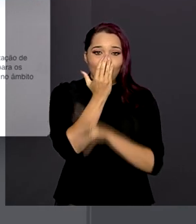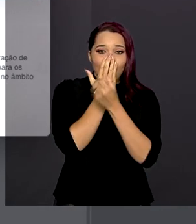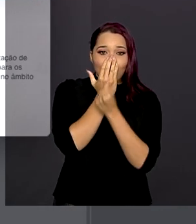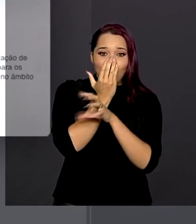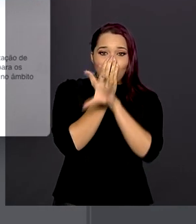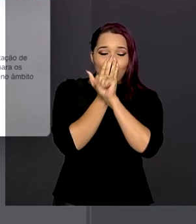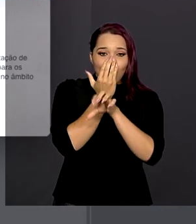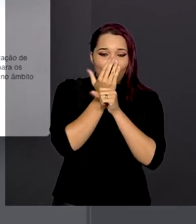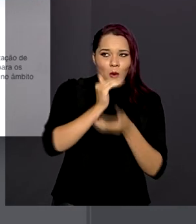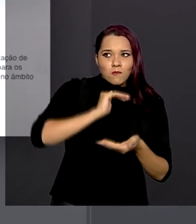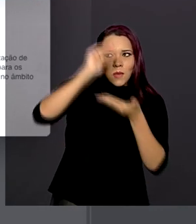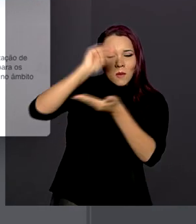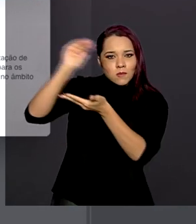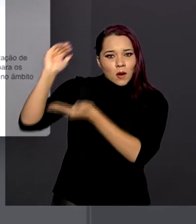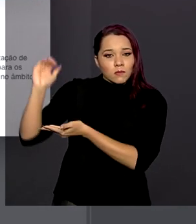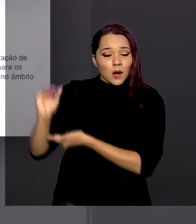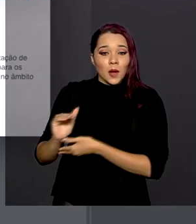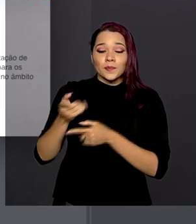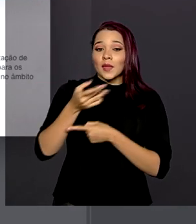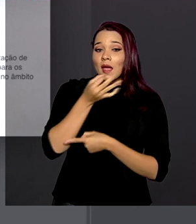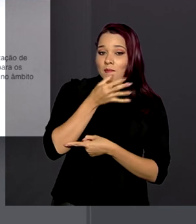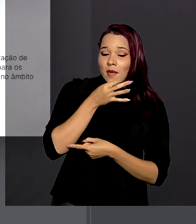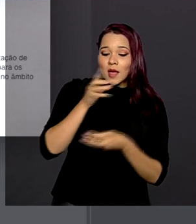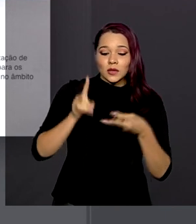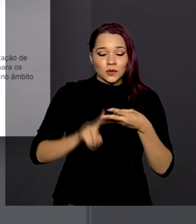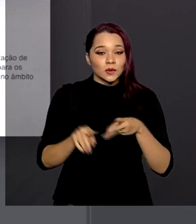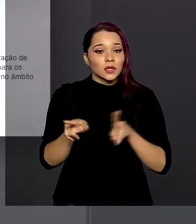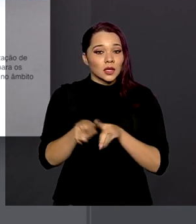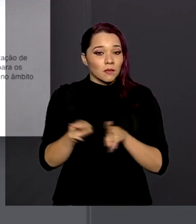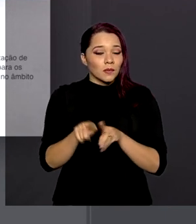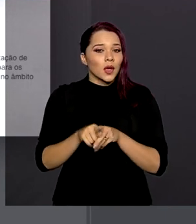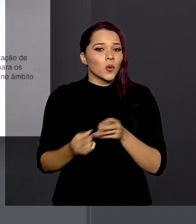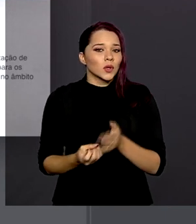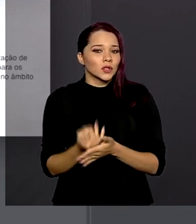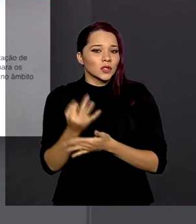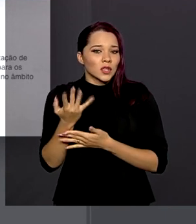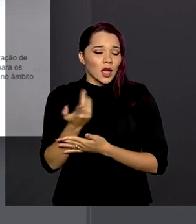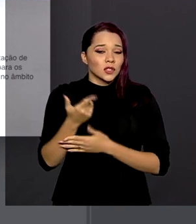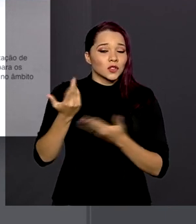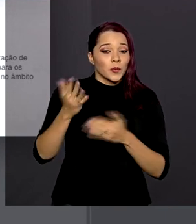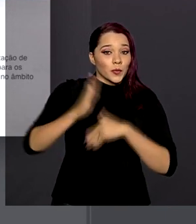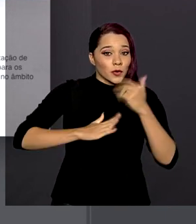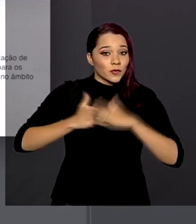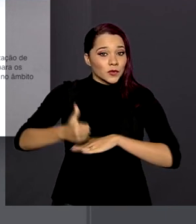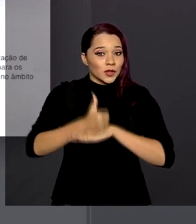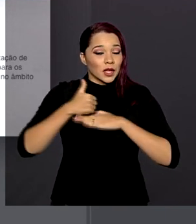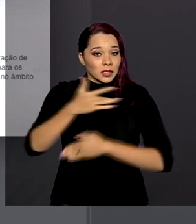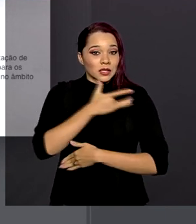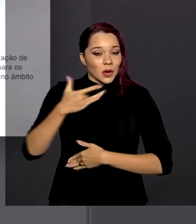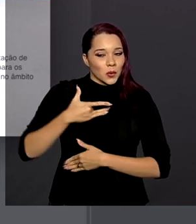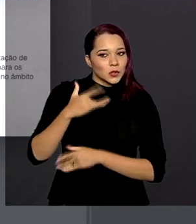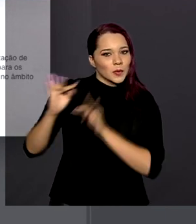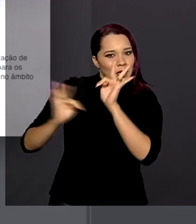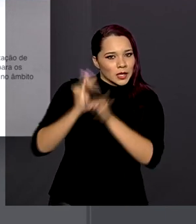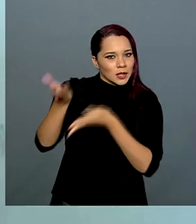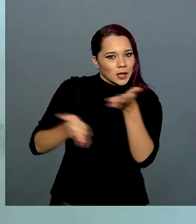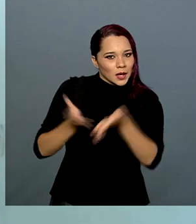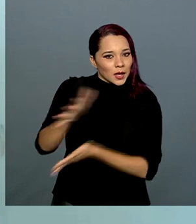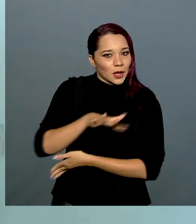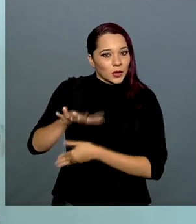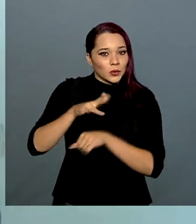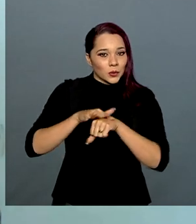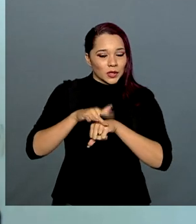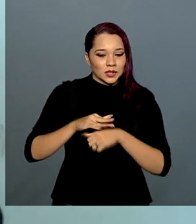distribuídos, de medicamentos e a disponibilidade de profissionais de saúde para tratar a doença.